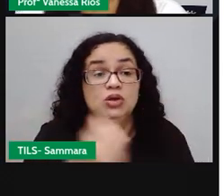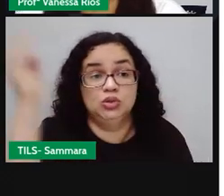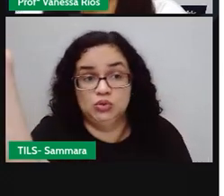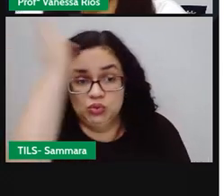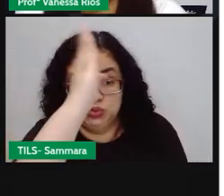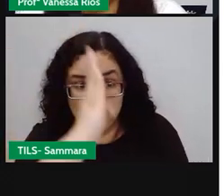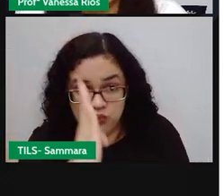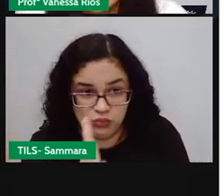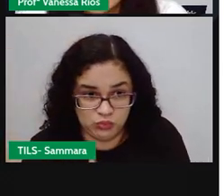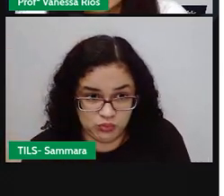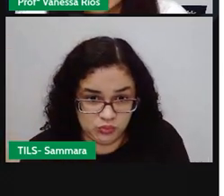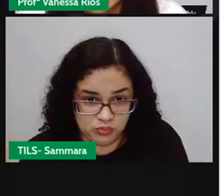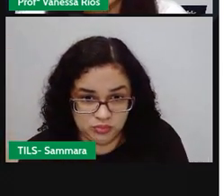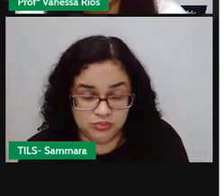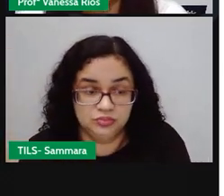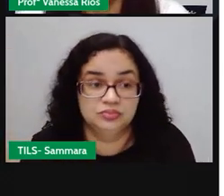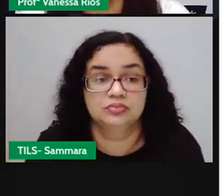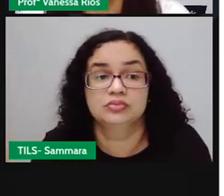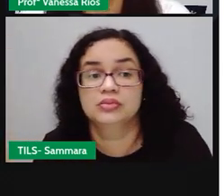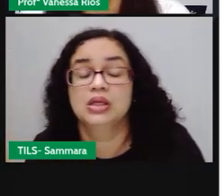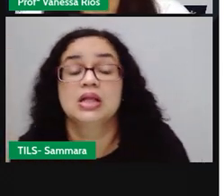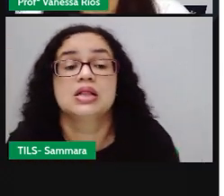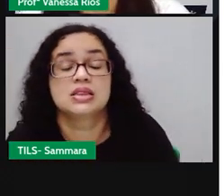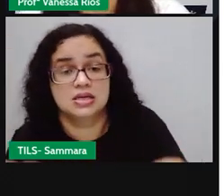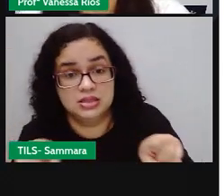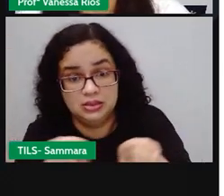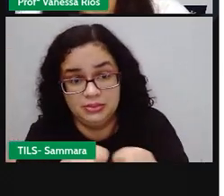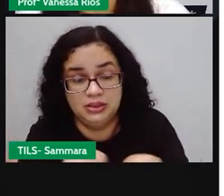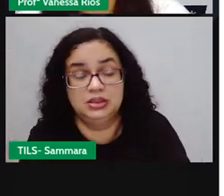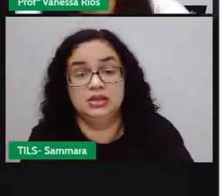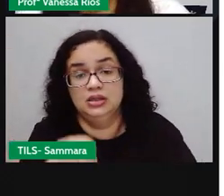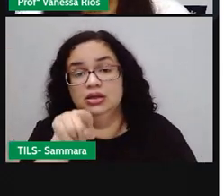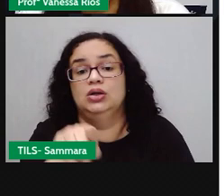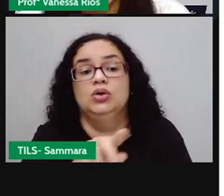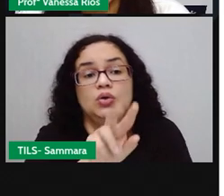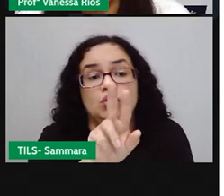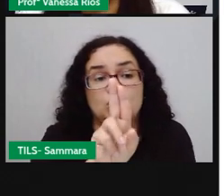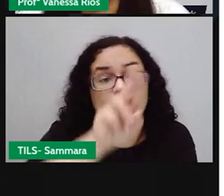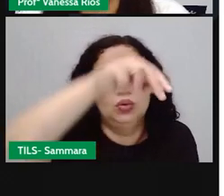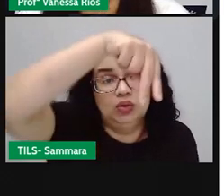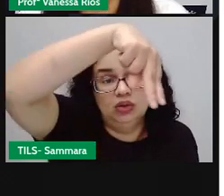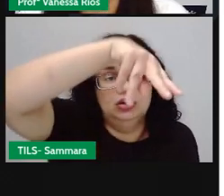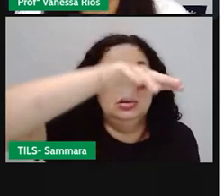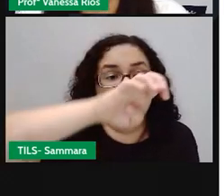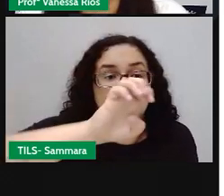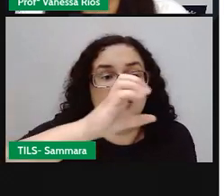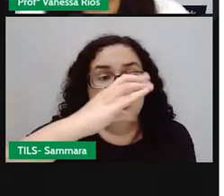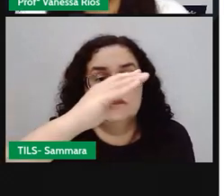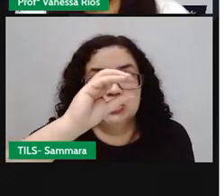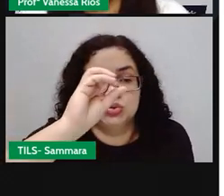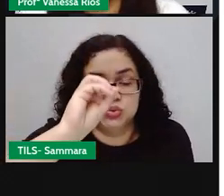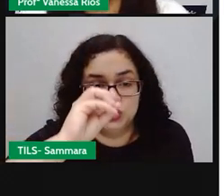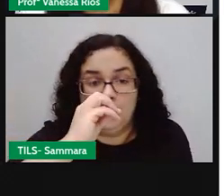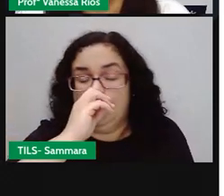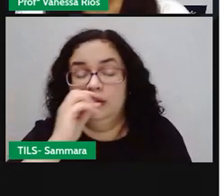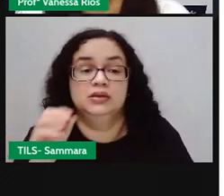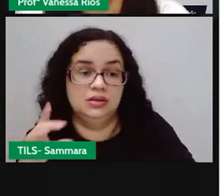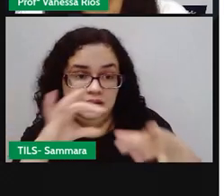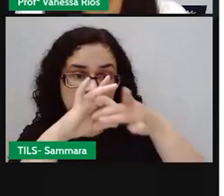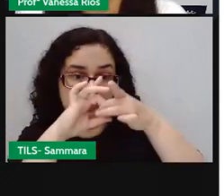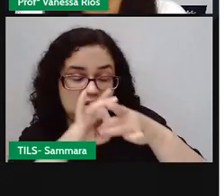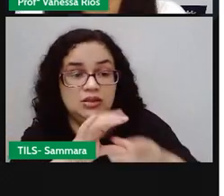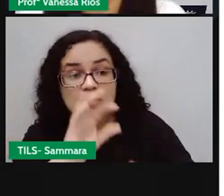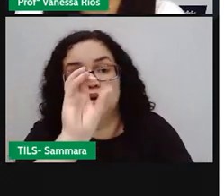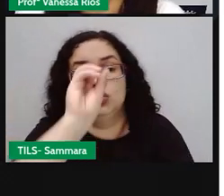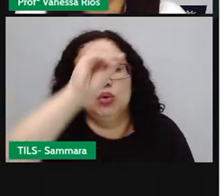Brasil a nível nacional. E tem também a Unesco, que está ligada aí à ONU e